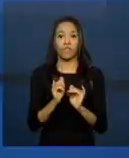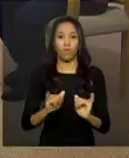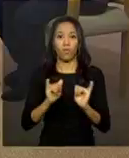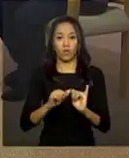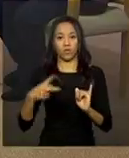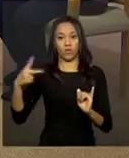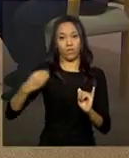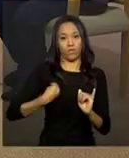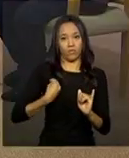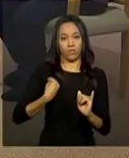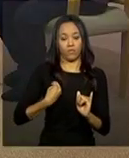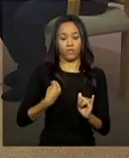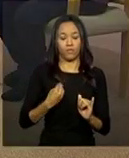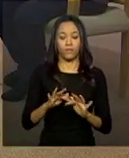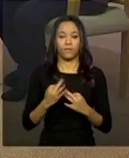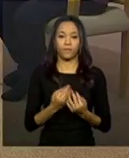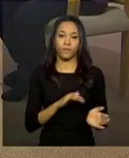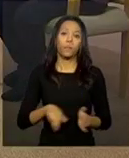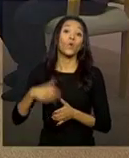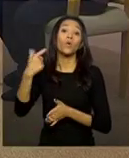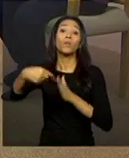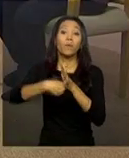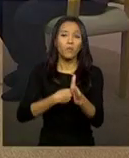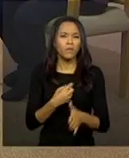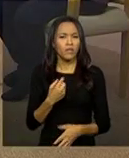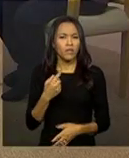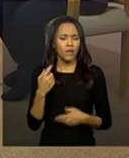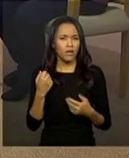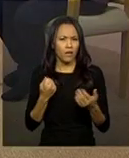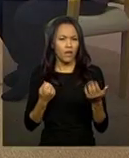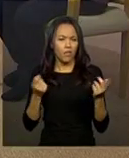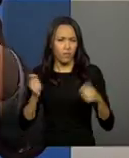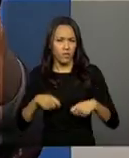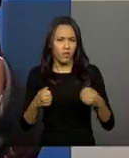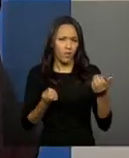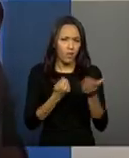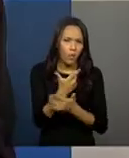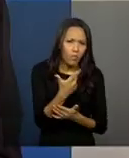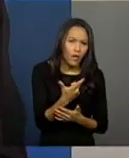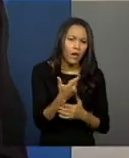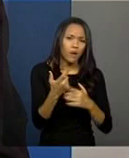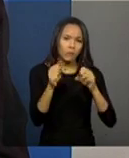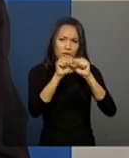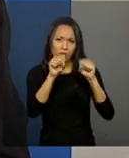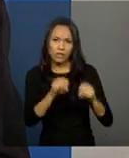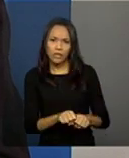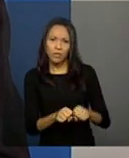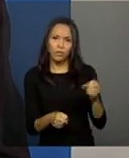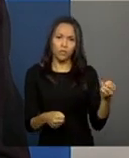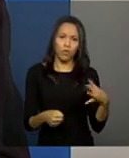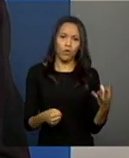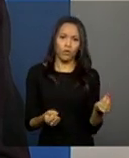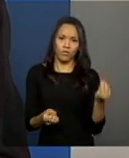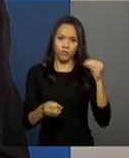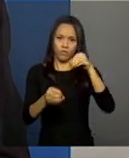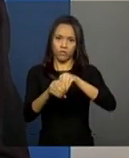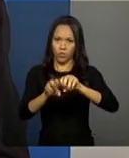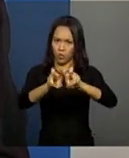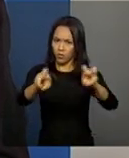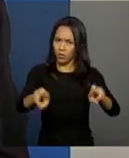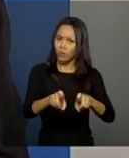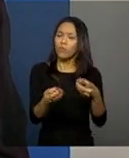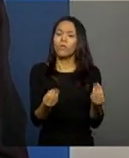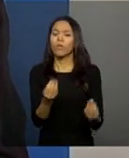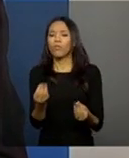Uma pergunta que você me fez, se vale a pena comprar ou desenvolver um sistema, e vou fazendo gancho com essa pergunta também. Acho que é